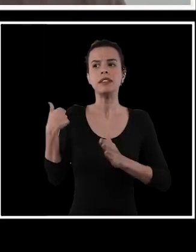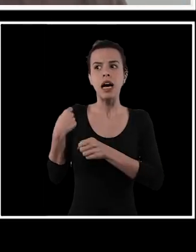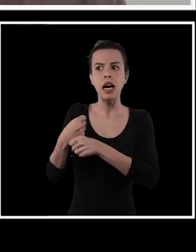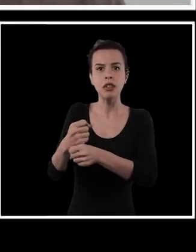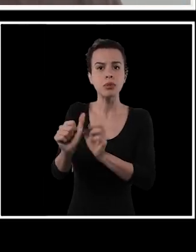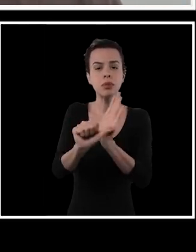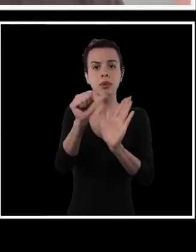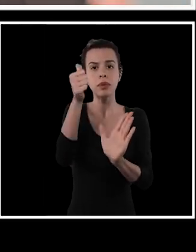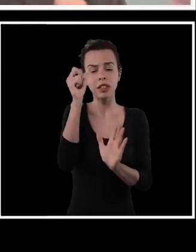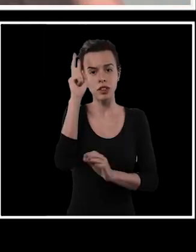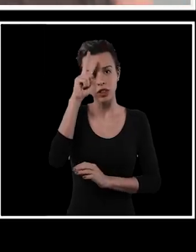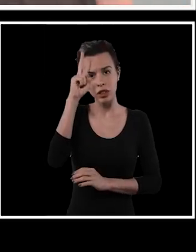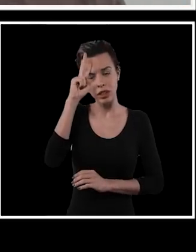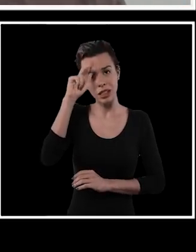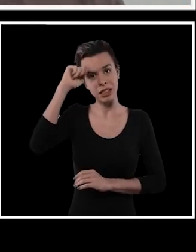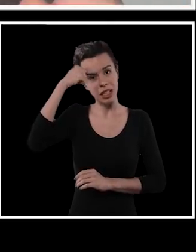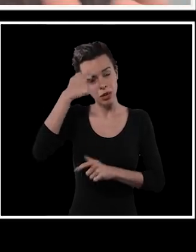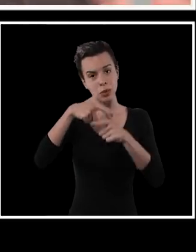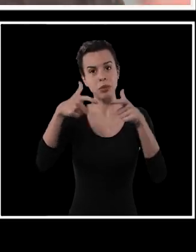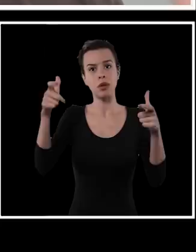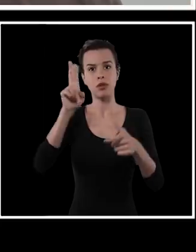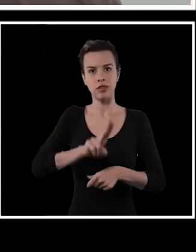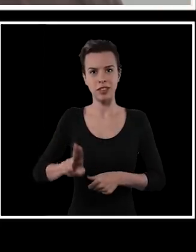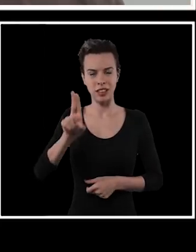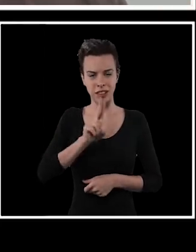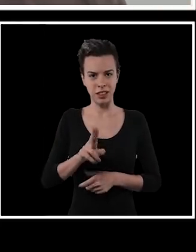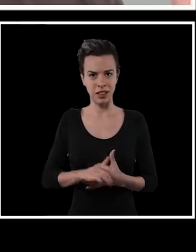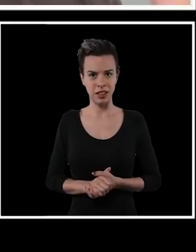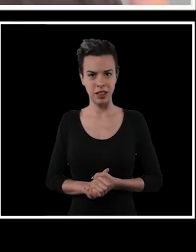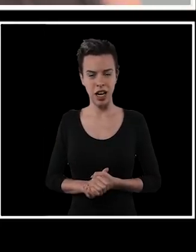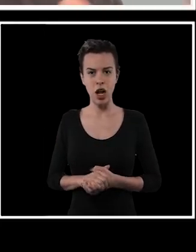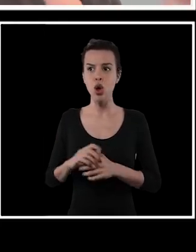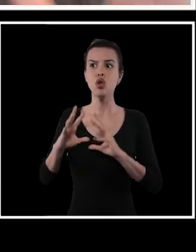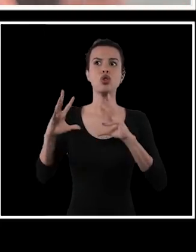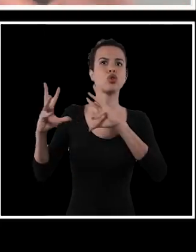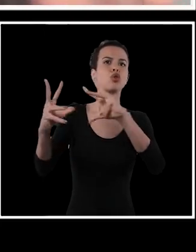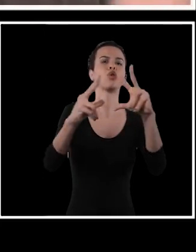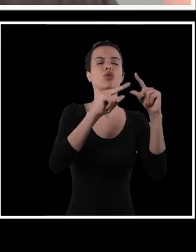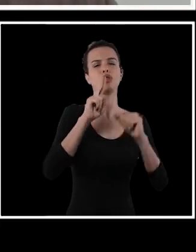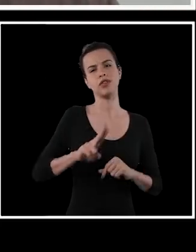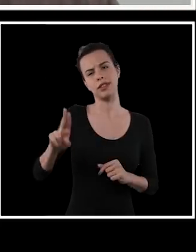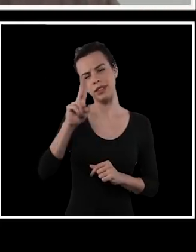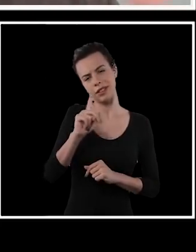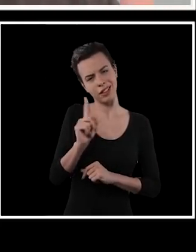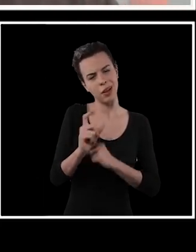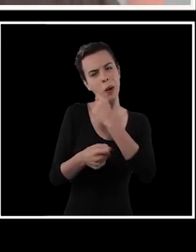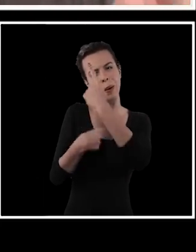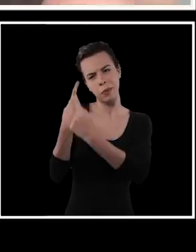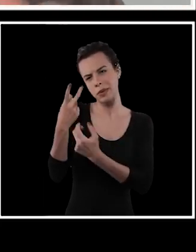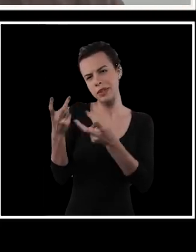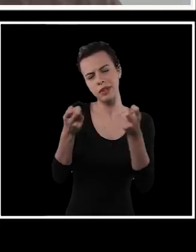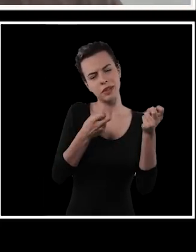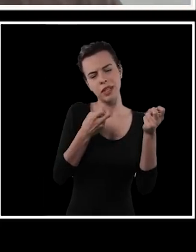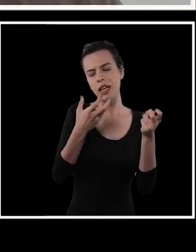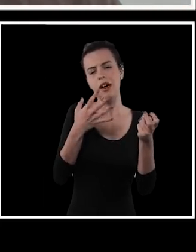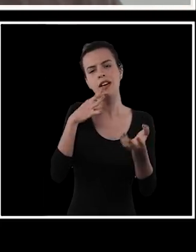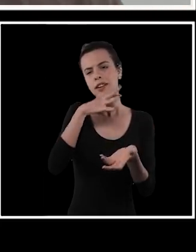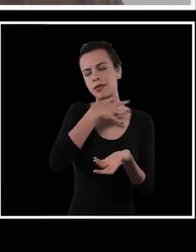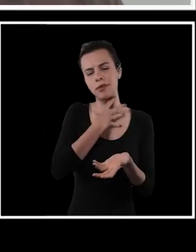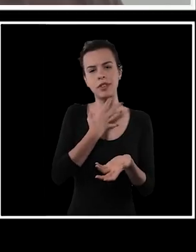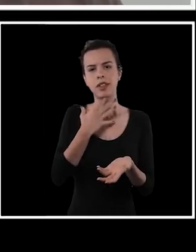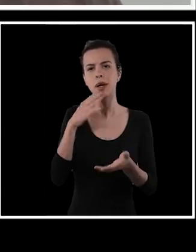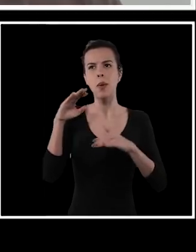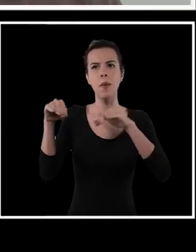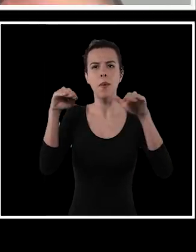pela primeira vez na história, negros se tornaram a maioria na universidade, não necessariamente em todas as universidades, tem algumas em que a gente vê que